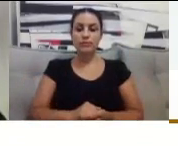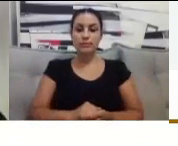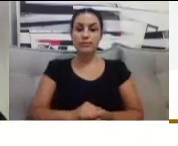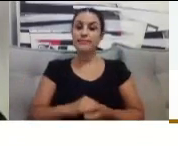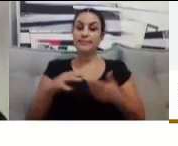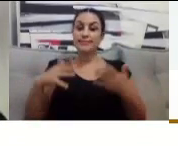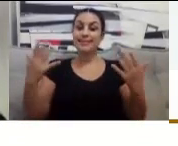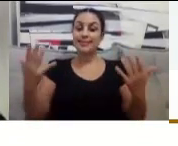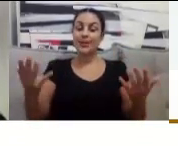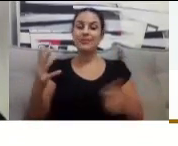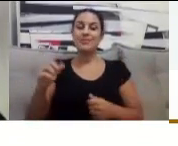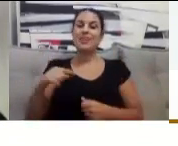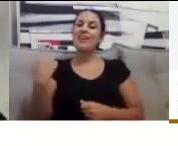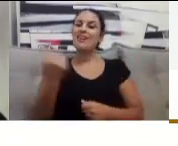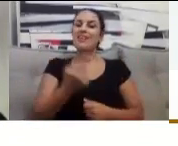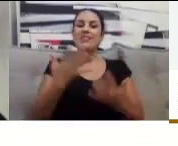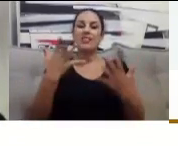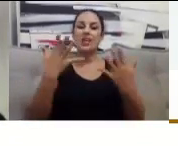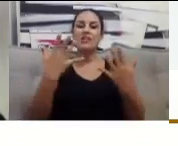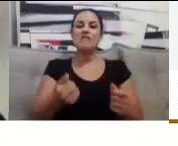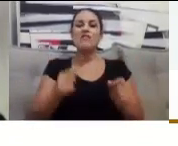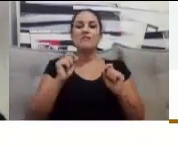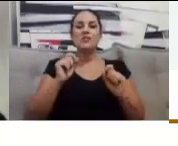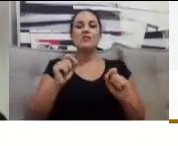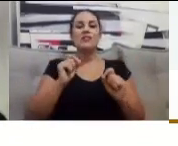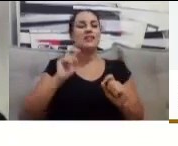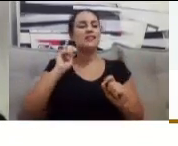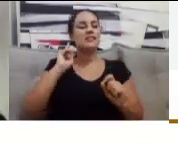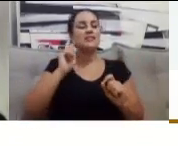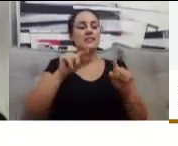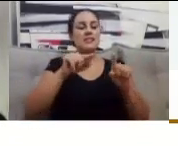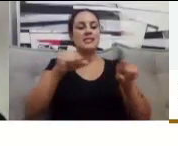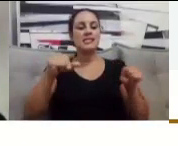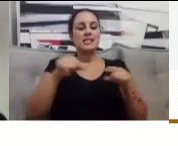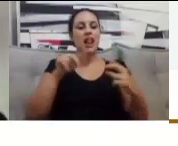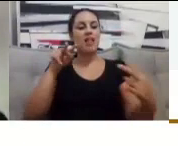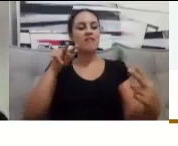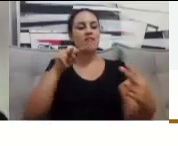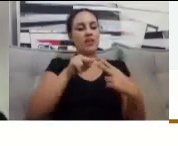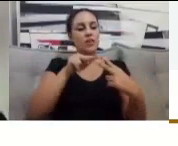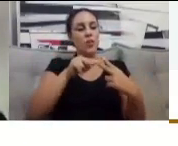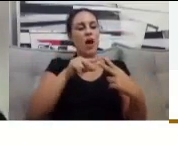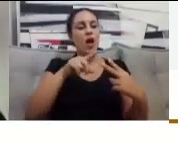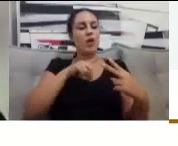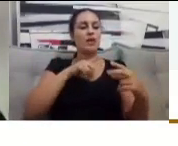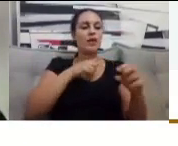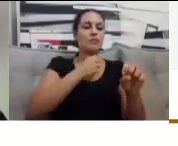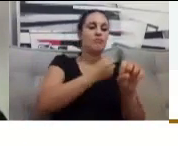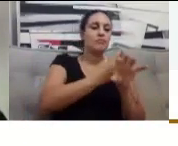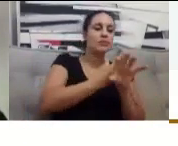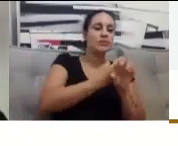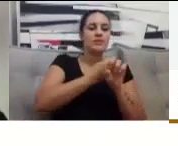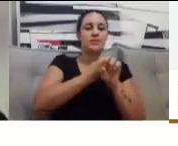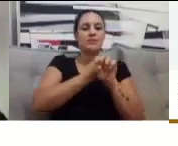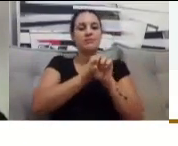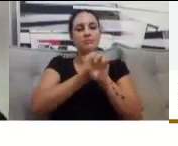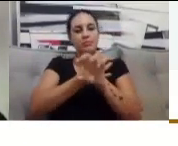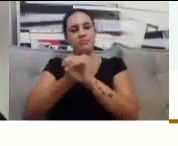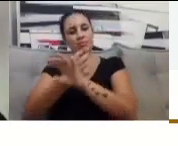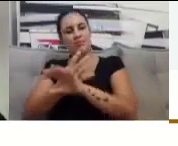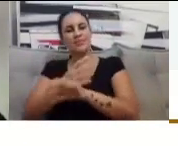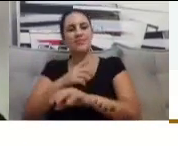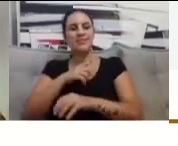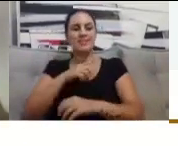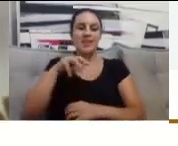nas salas virtuais, a gente vai se encontrar nas webconferências, a gente vai se encontrar